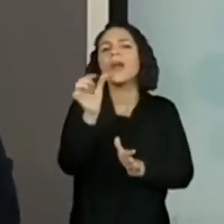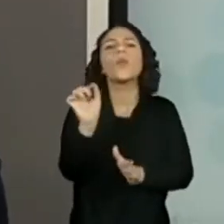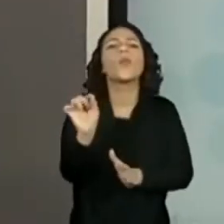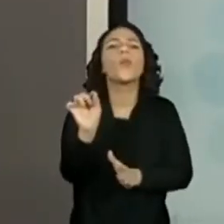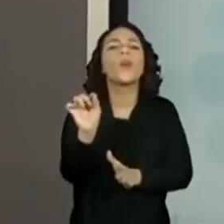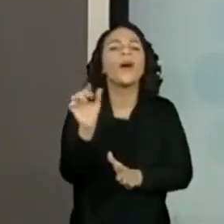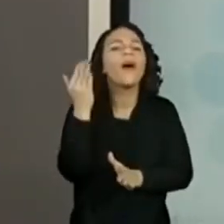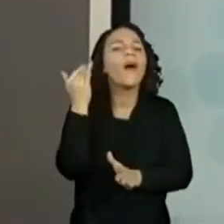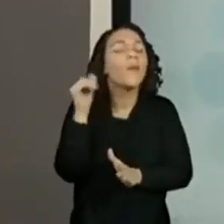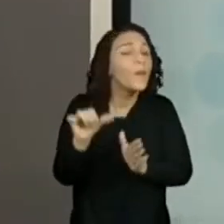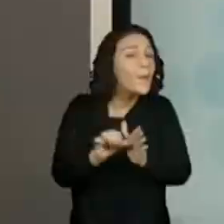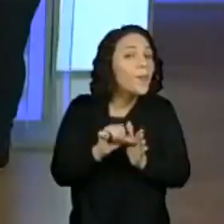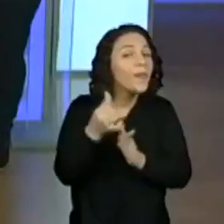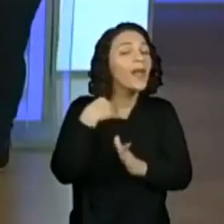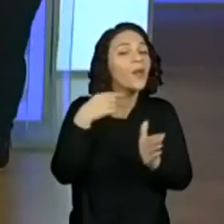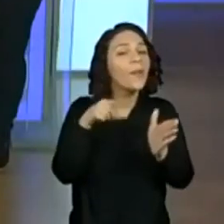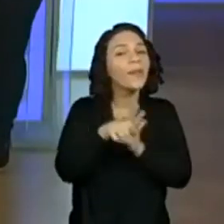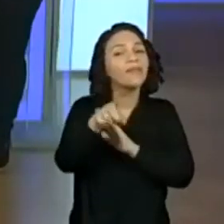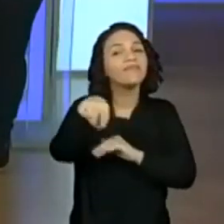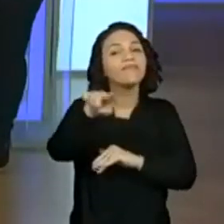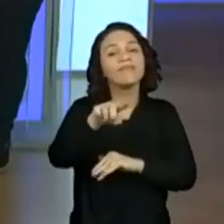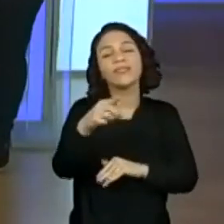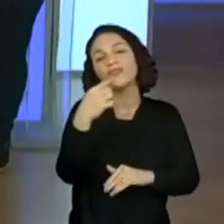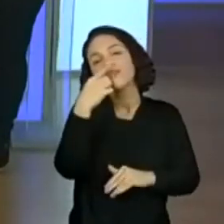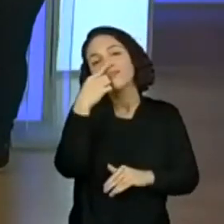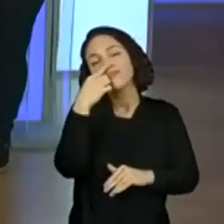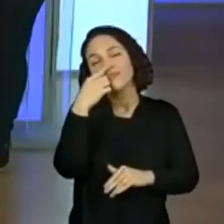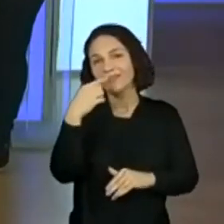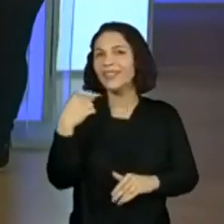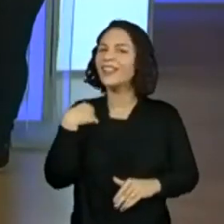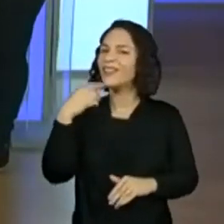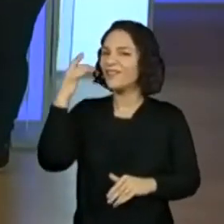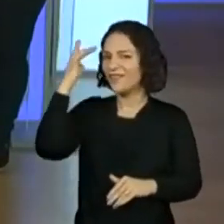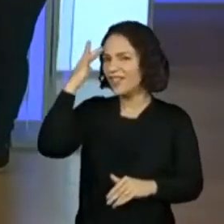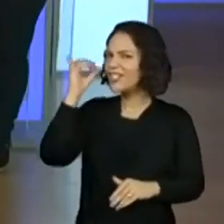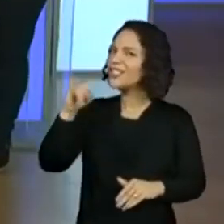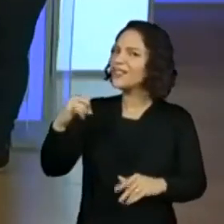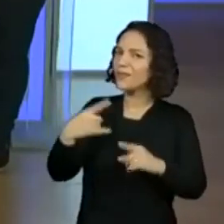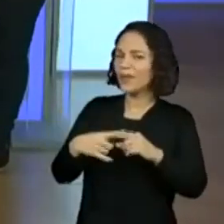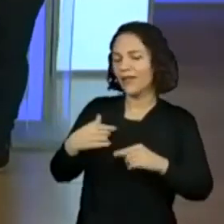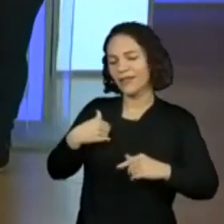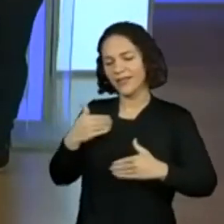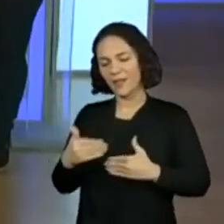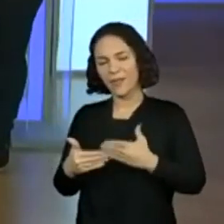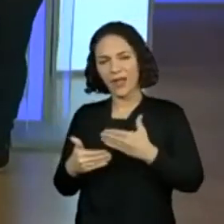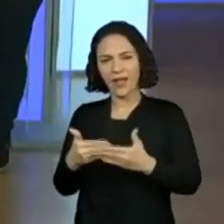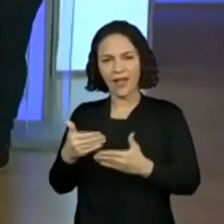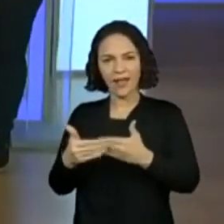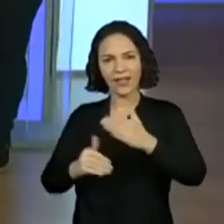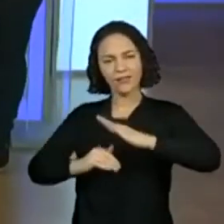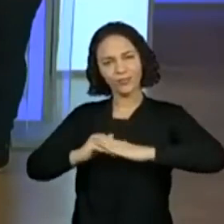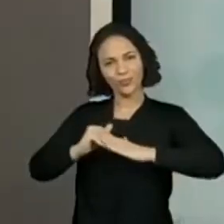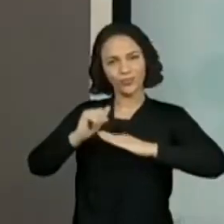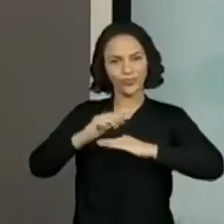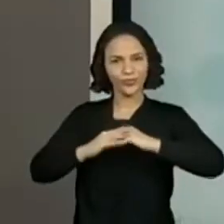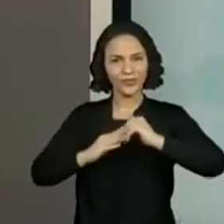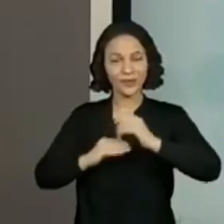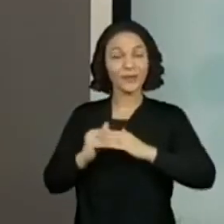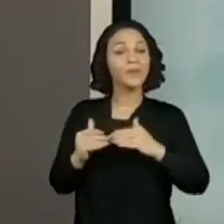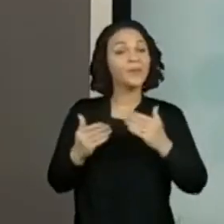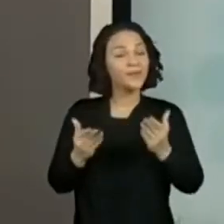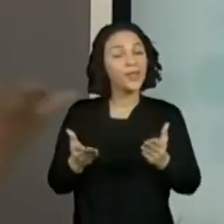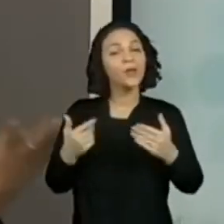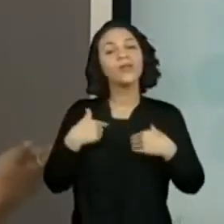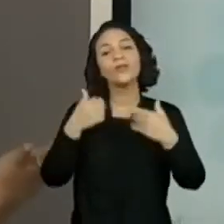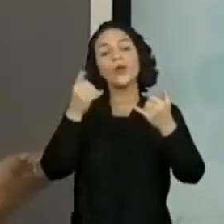Será que eles lembram, professora Vivi? Ah, acredito que sim. A gente veio construindo isso durante toda a semana, né? Perfeito. Então, a gente falou do